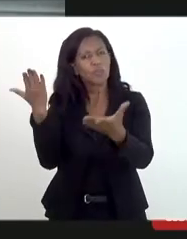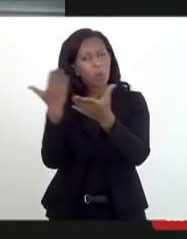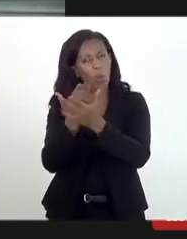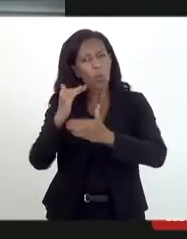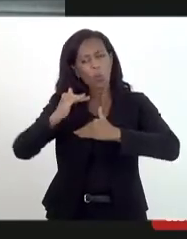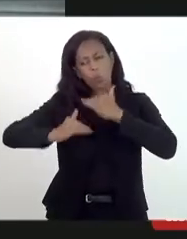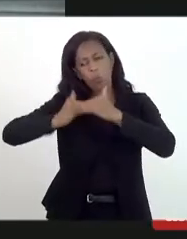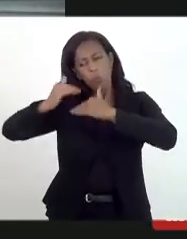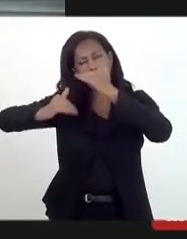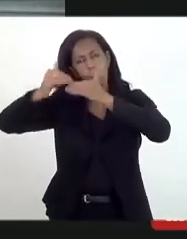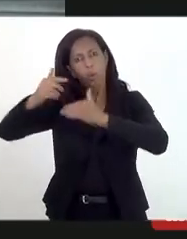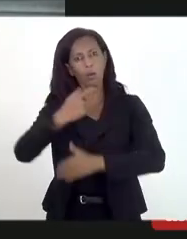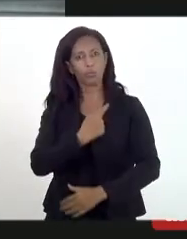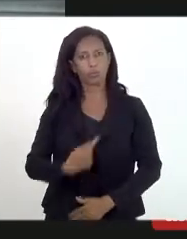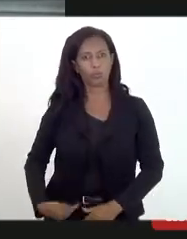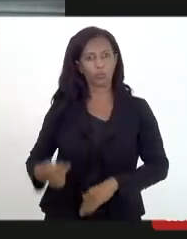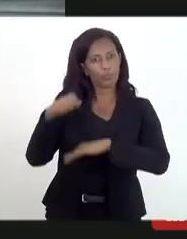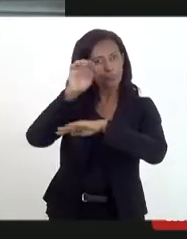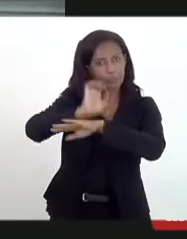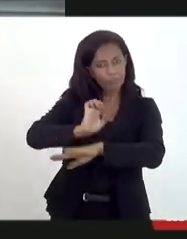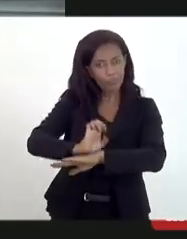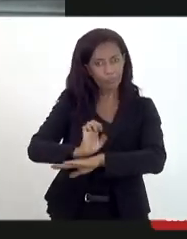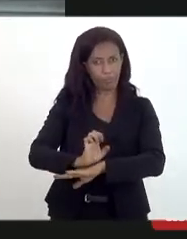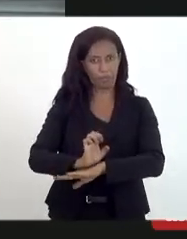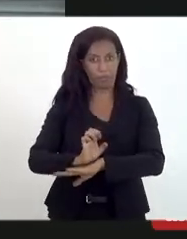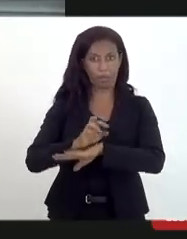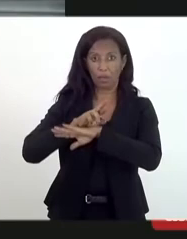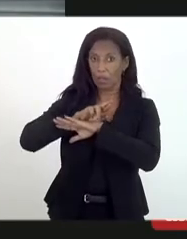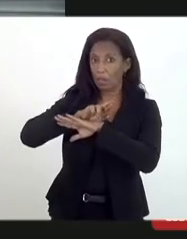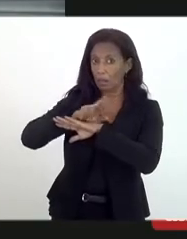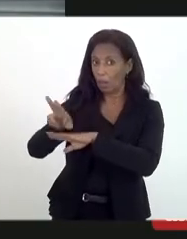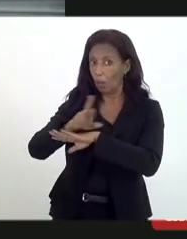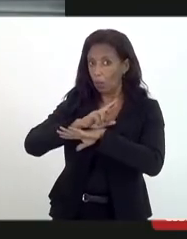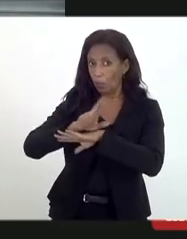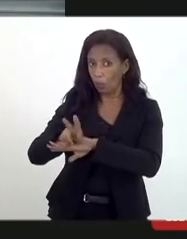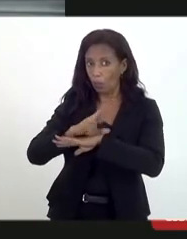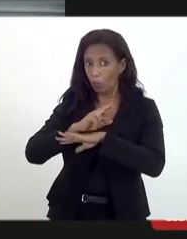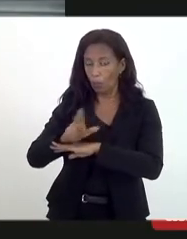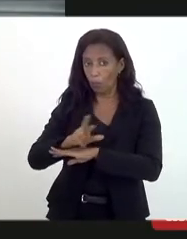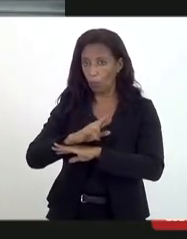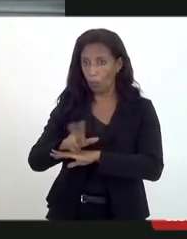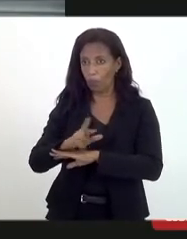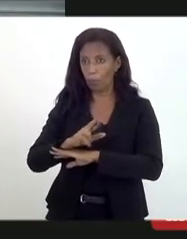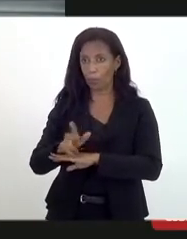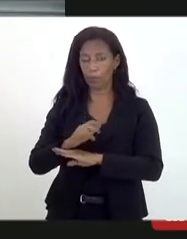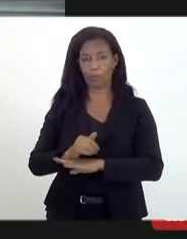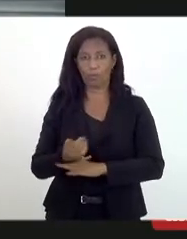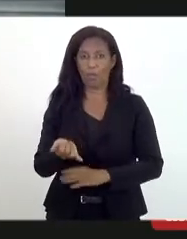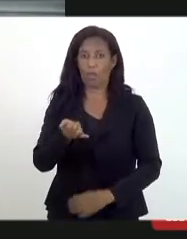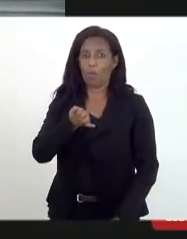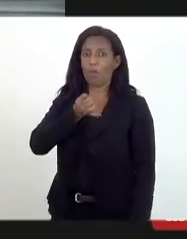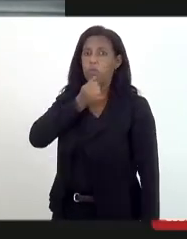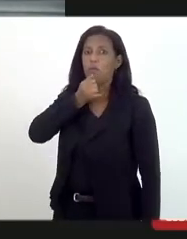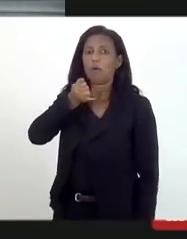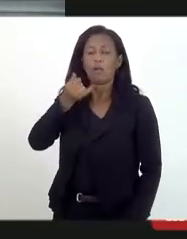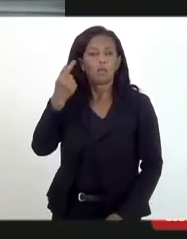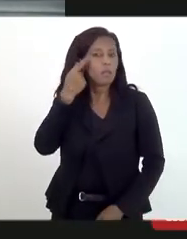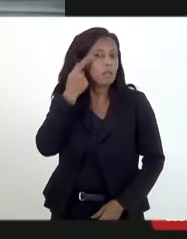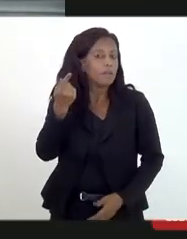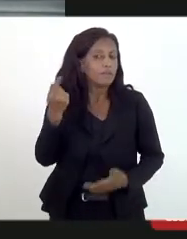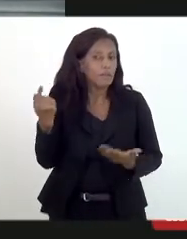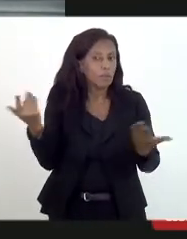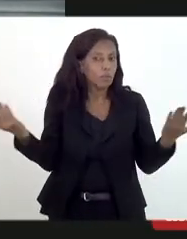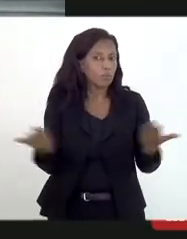do governo do Estado. Não é... Não é à toa que vemos aqui,